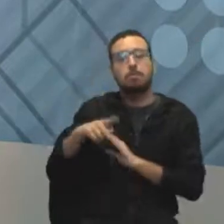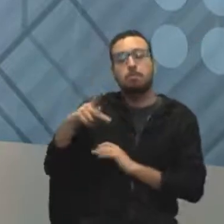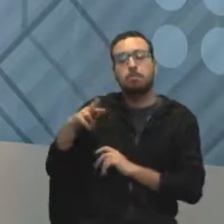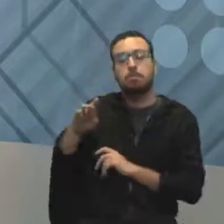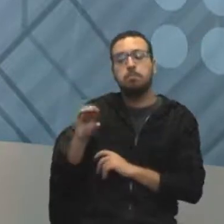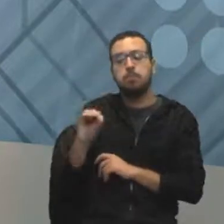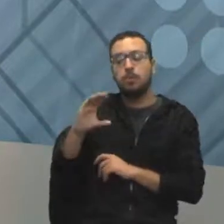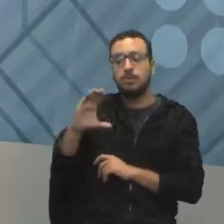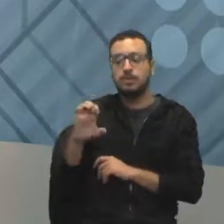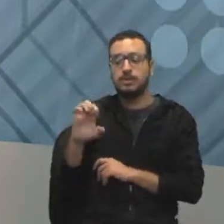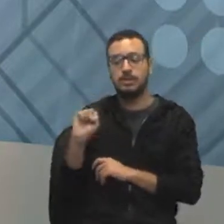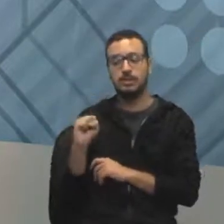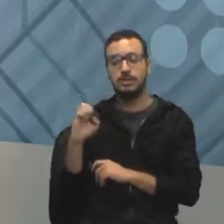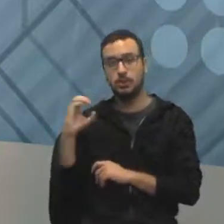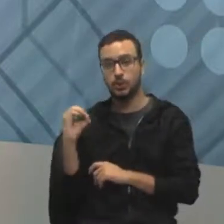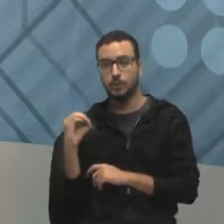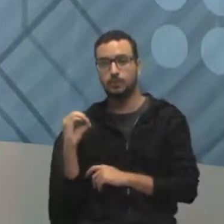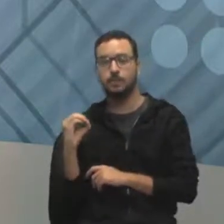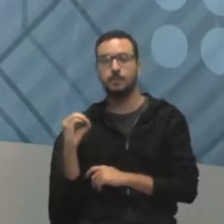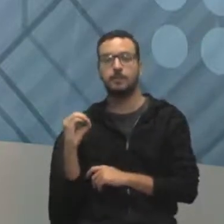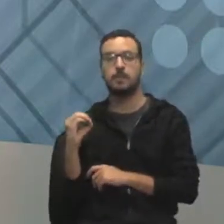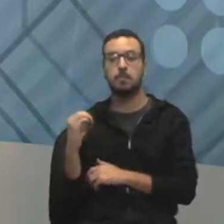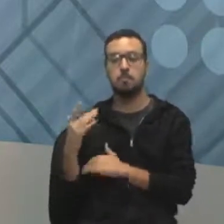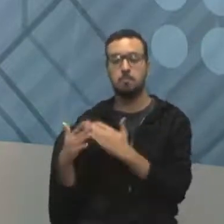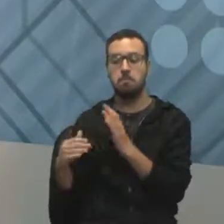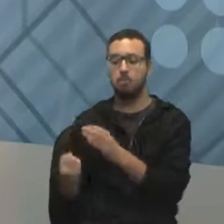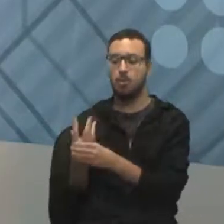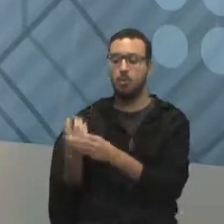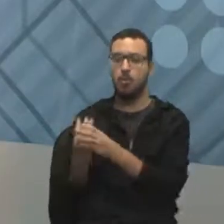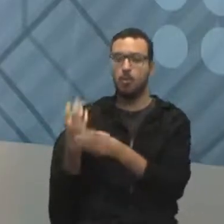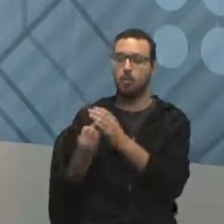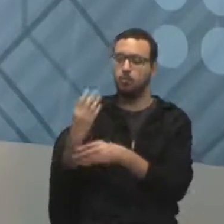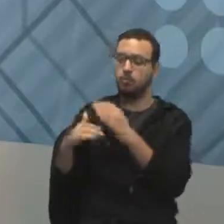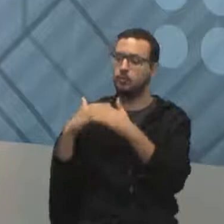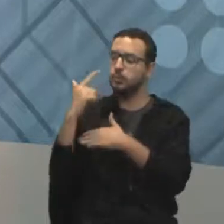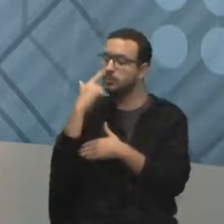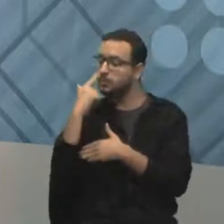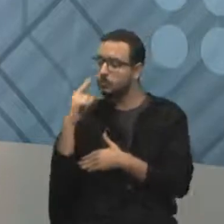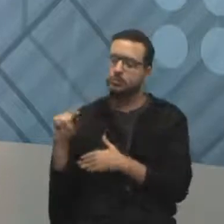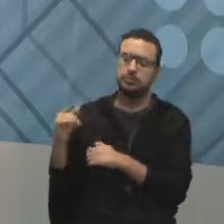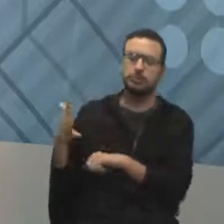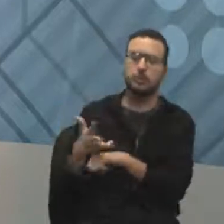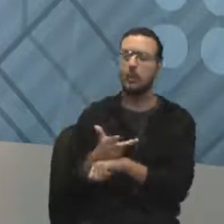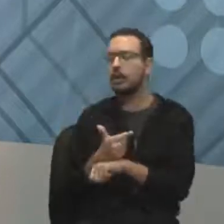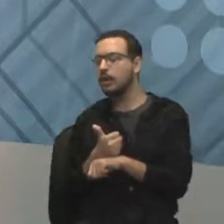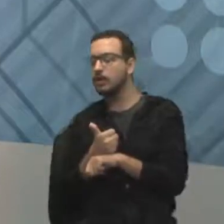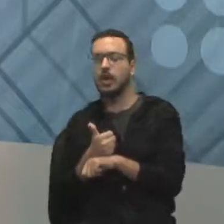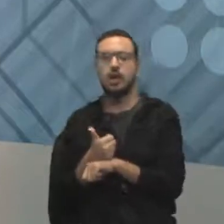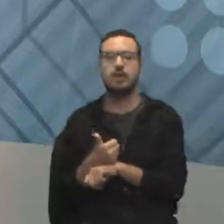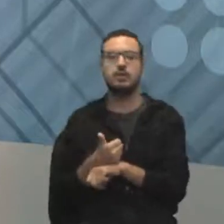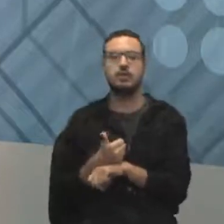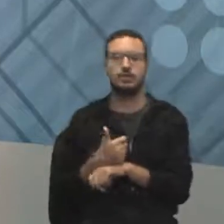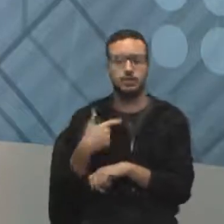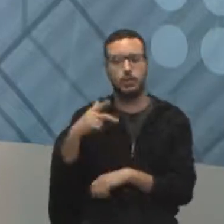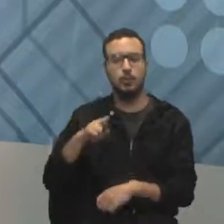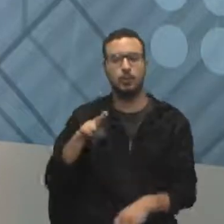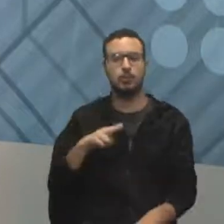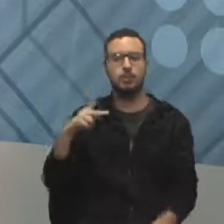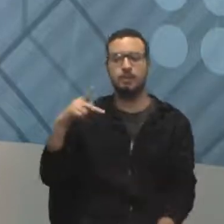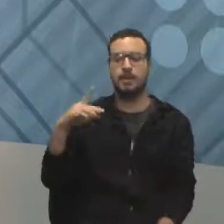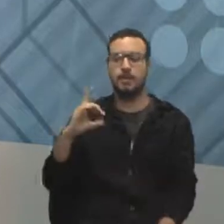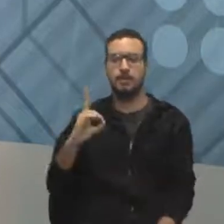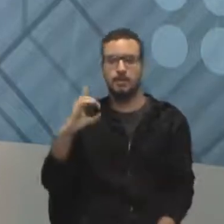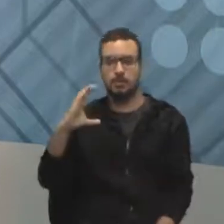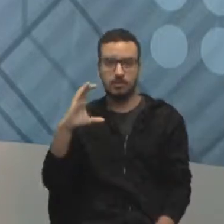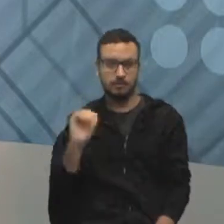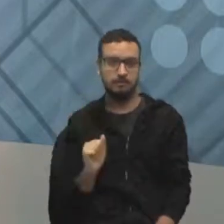em processos produtivos, em processos onde eu vou verificar a qualidade, atestar a qualidade, então vou aplicar o PDCA lá no processo.